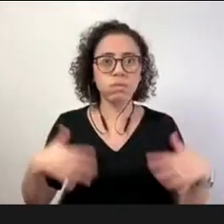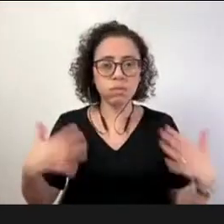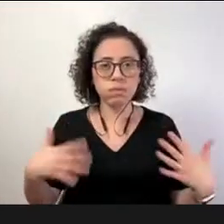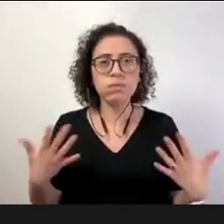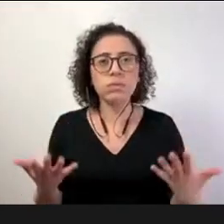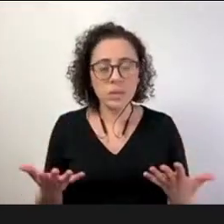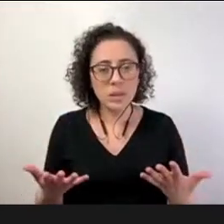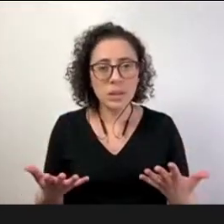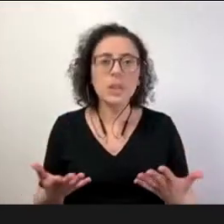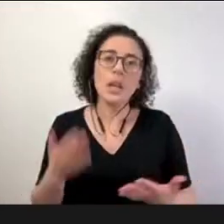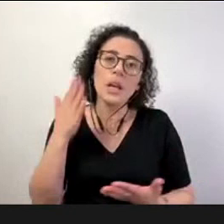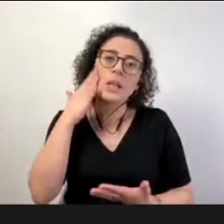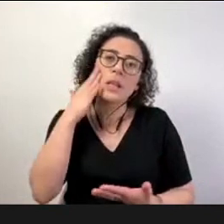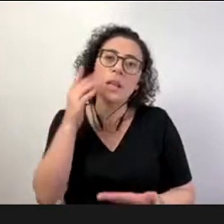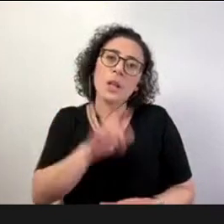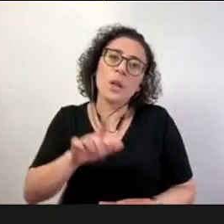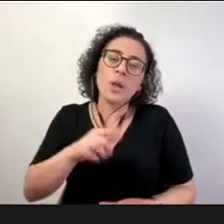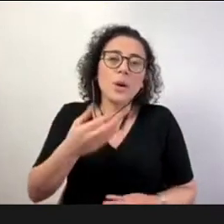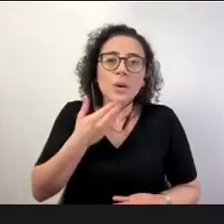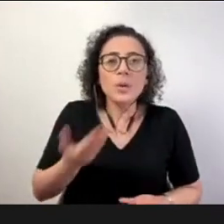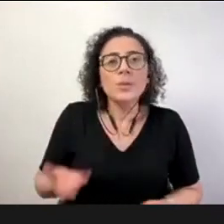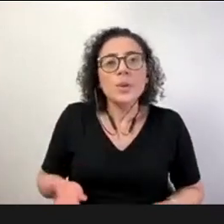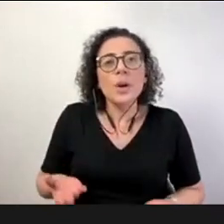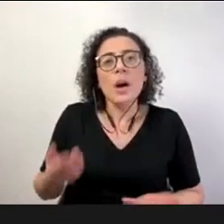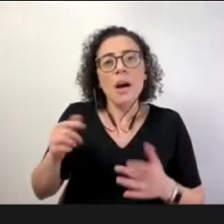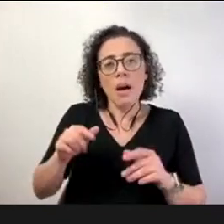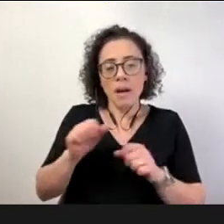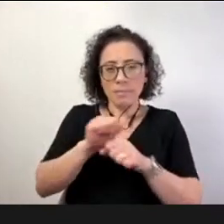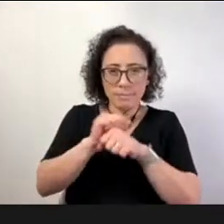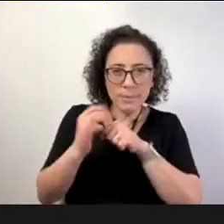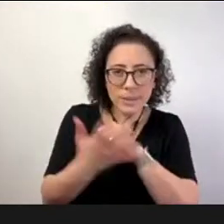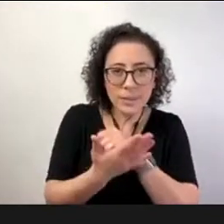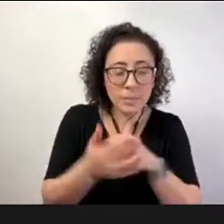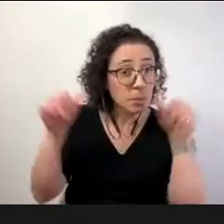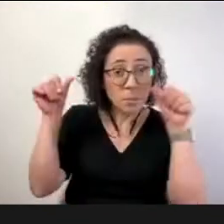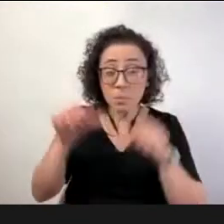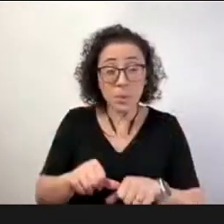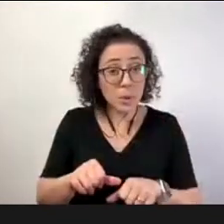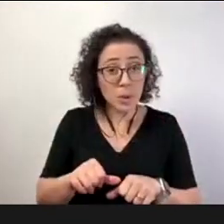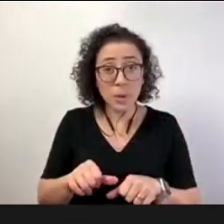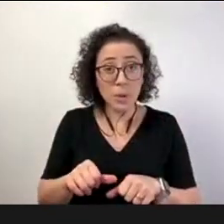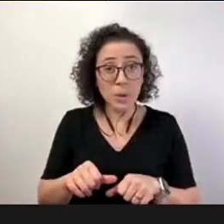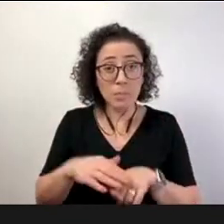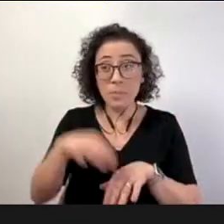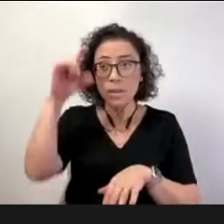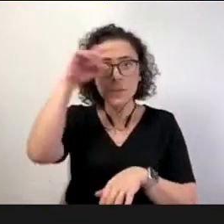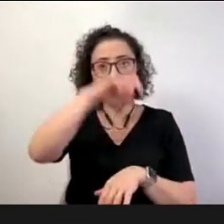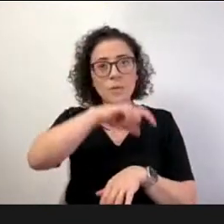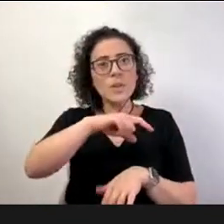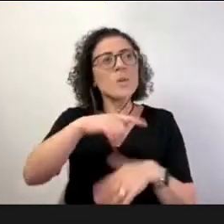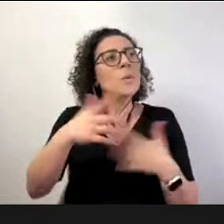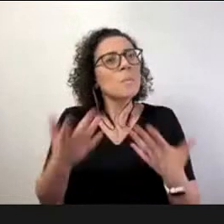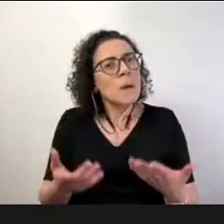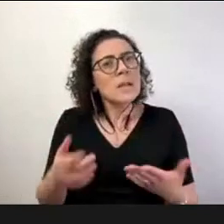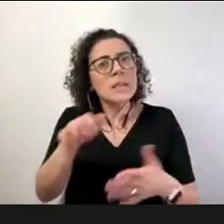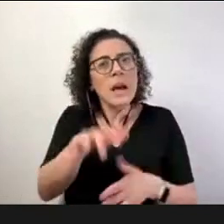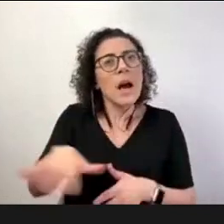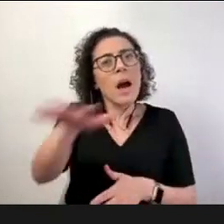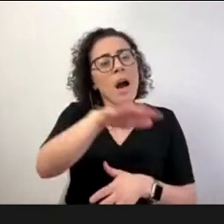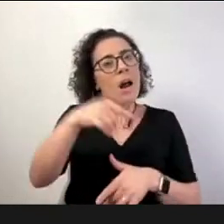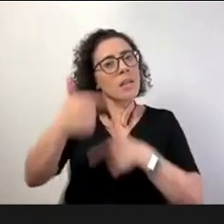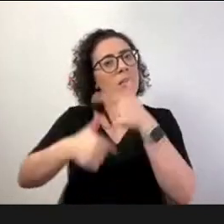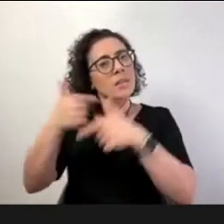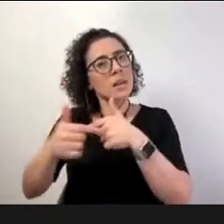deixou mais acelerado ainda e isso tem gerado muita transformação no campo do trabalho que é o campo onde a gente